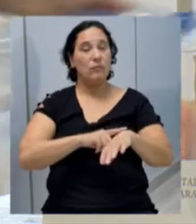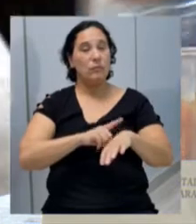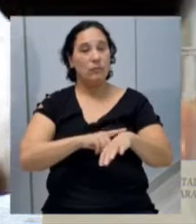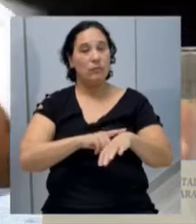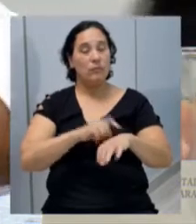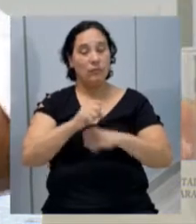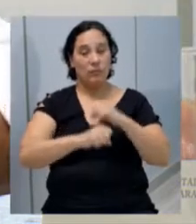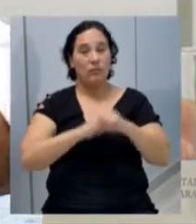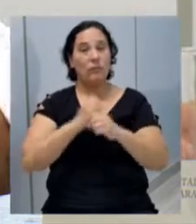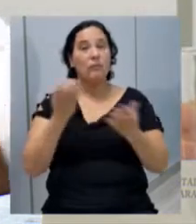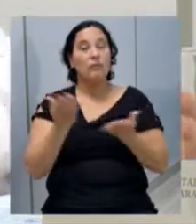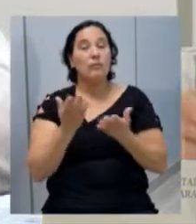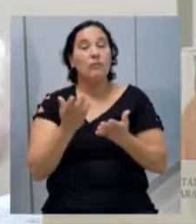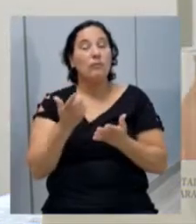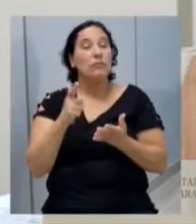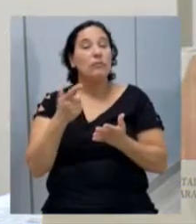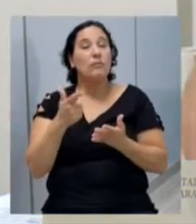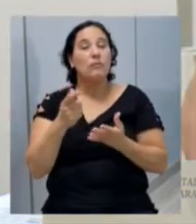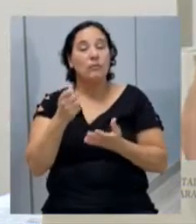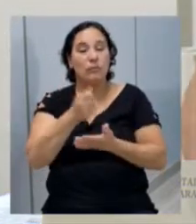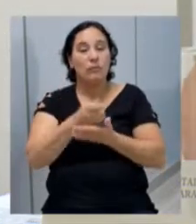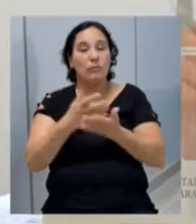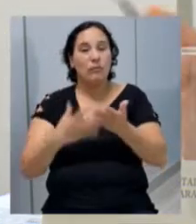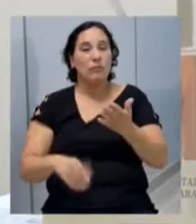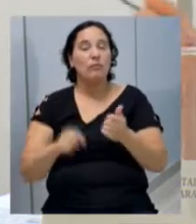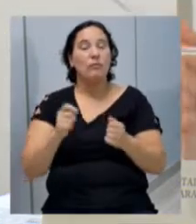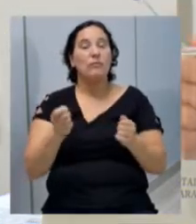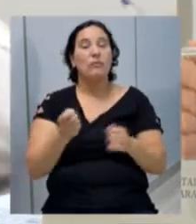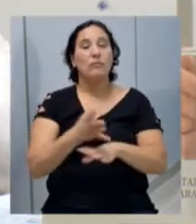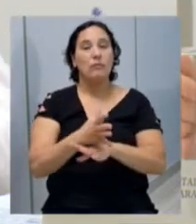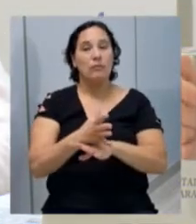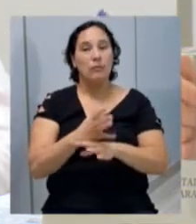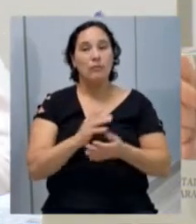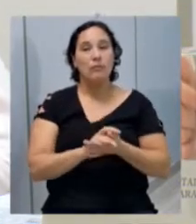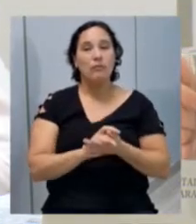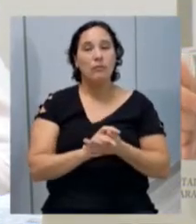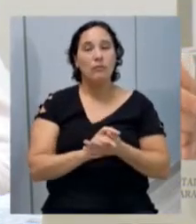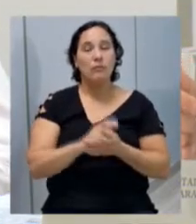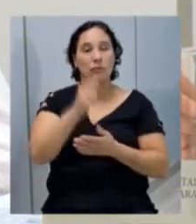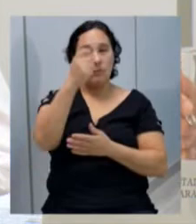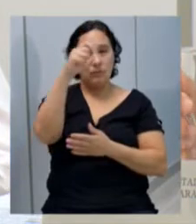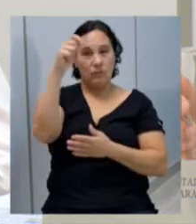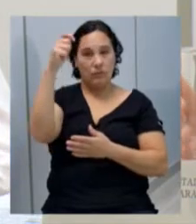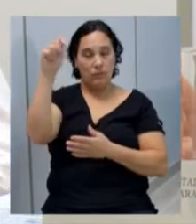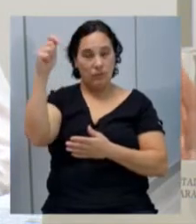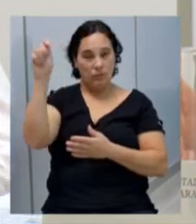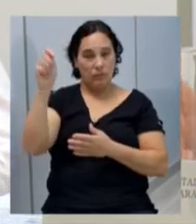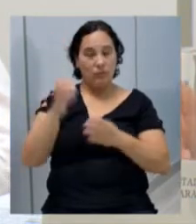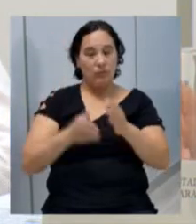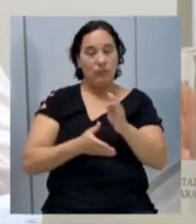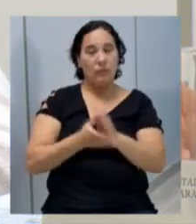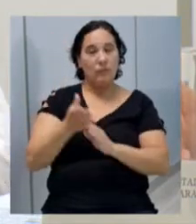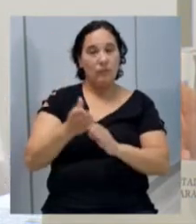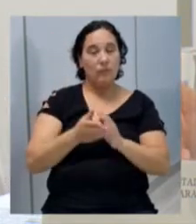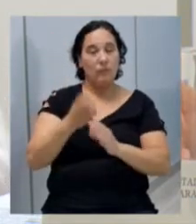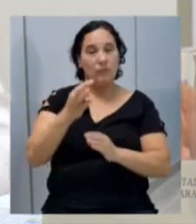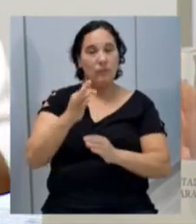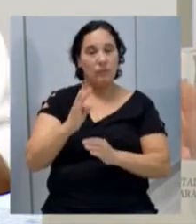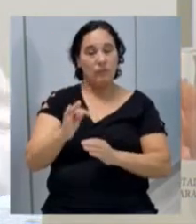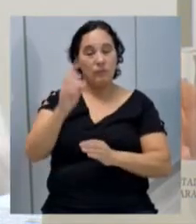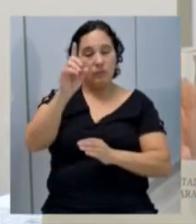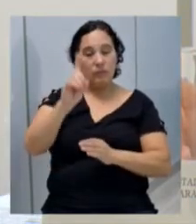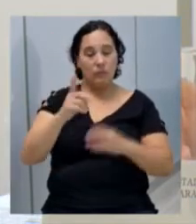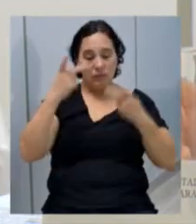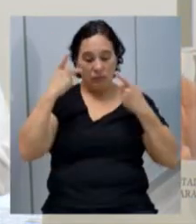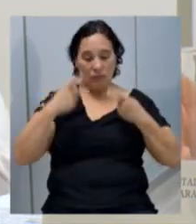e que este ano não tem previsão orçamentária para a execução. Da Associação Catarinense dos Conselheiros Tutelares dos Direitos